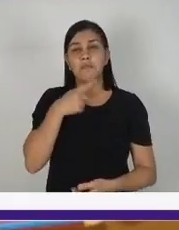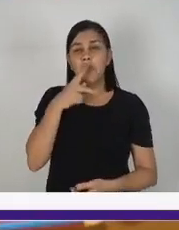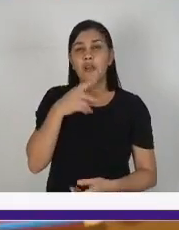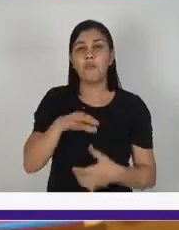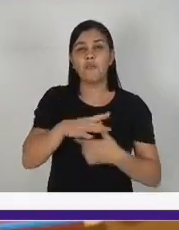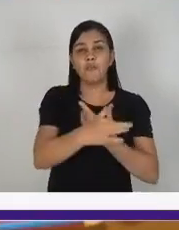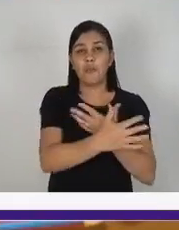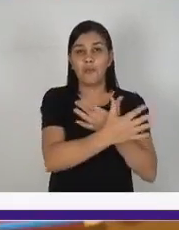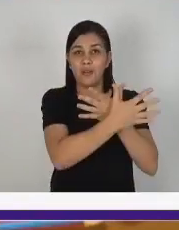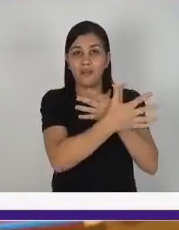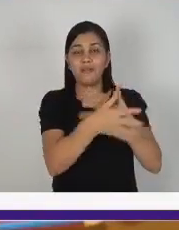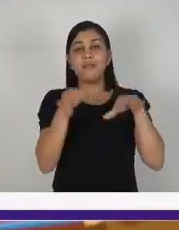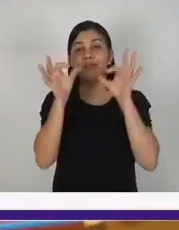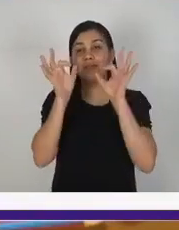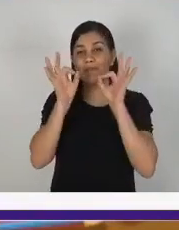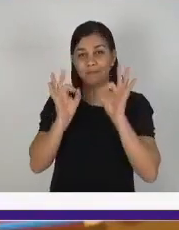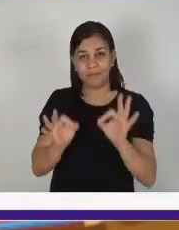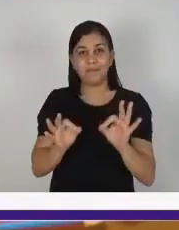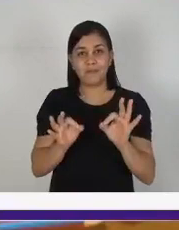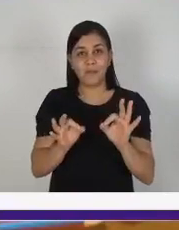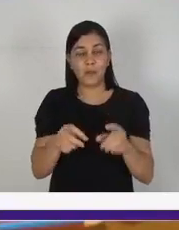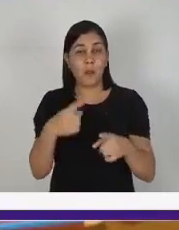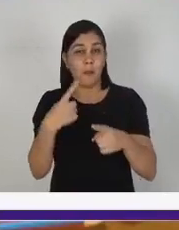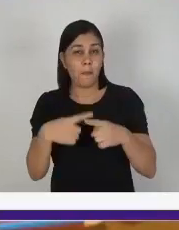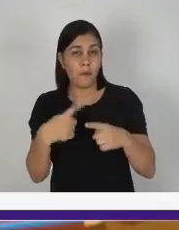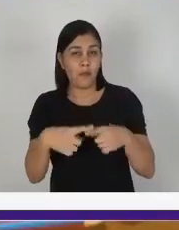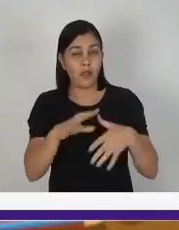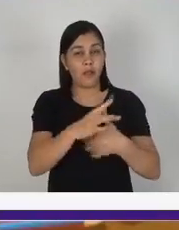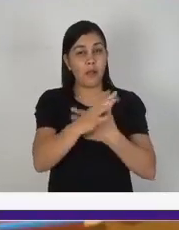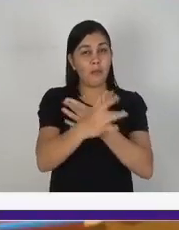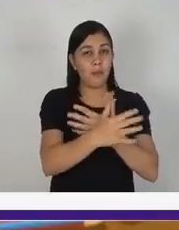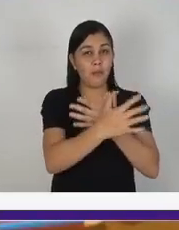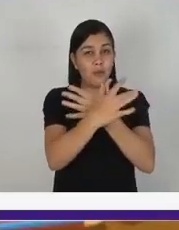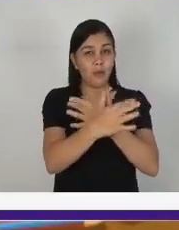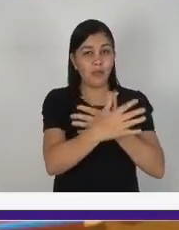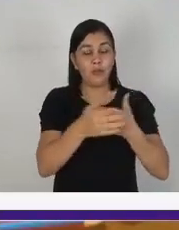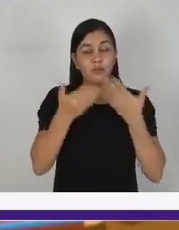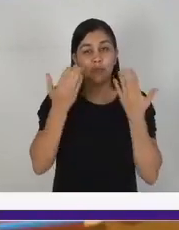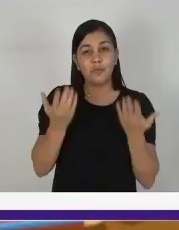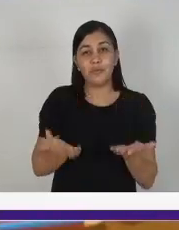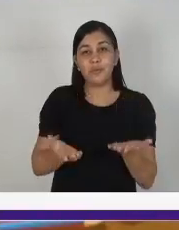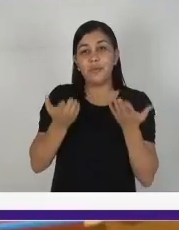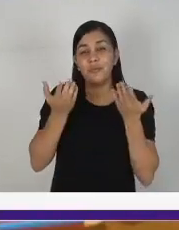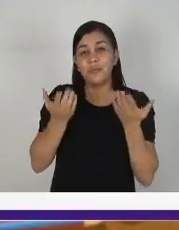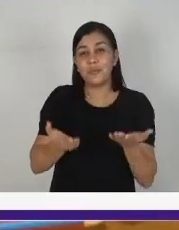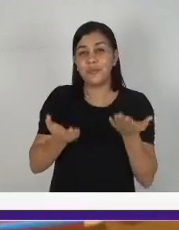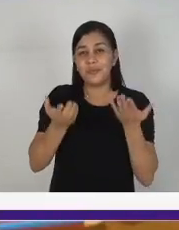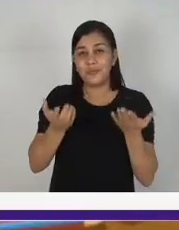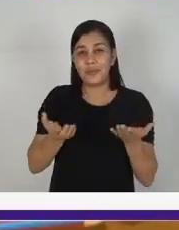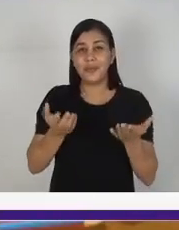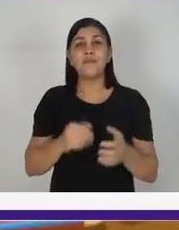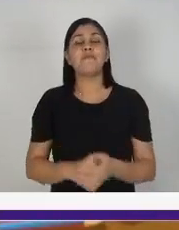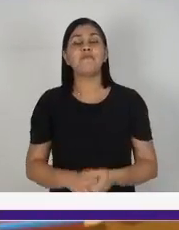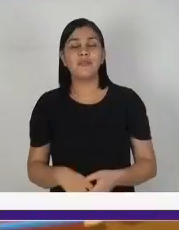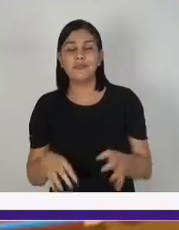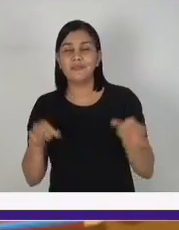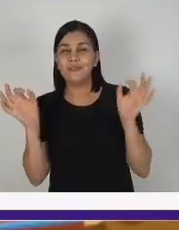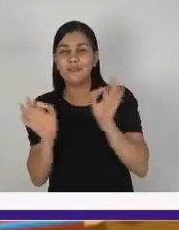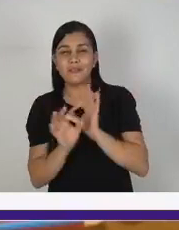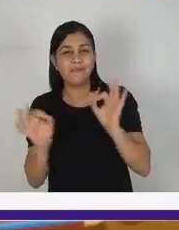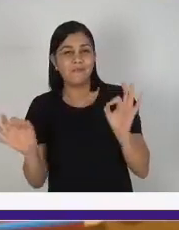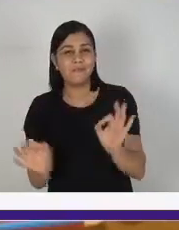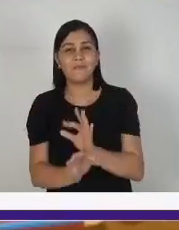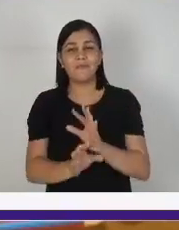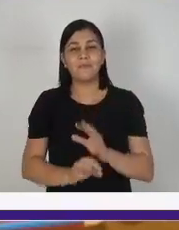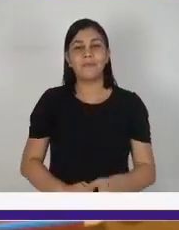acertou! A borboleta, ela é mais leve do que a vaca. Joia! Muito bom!